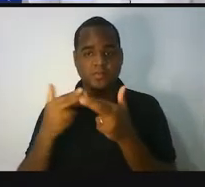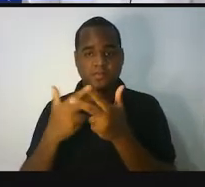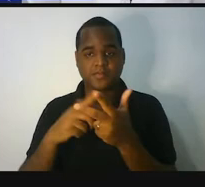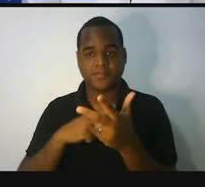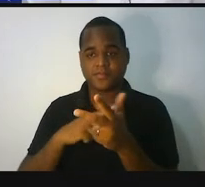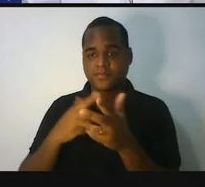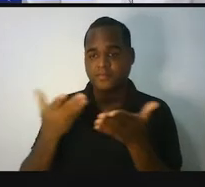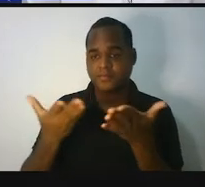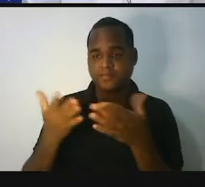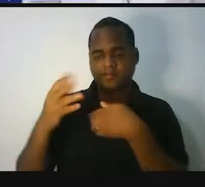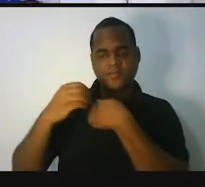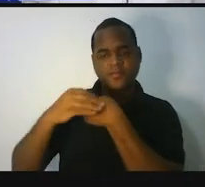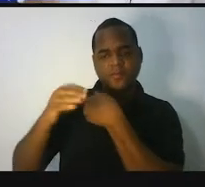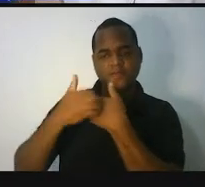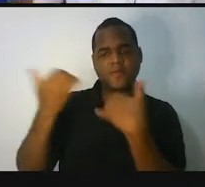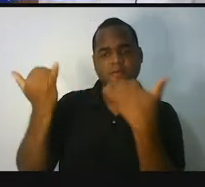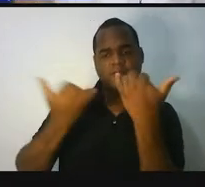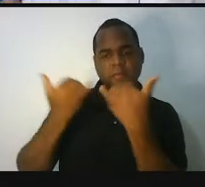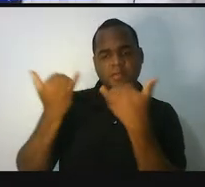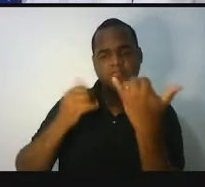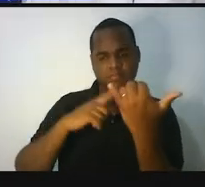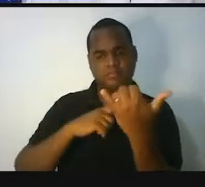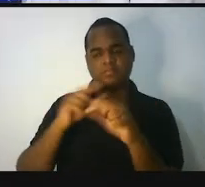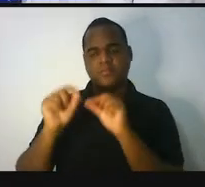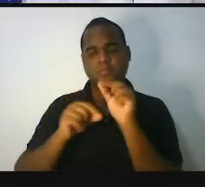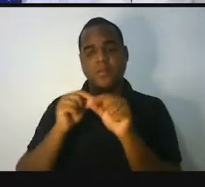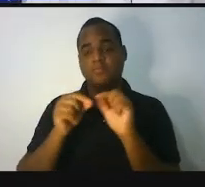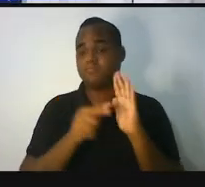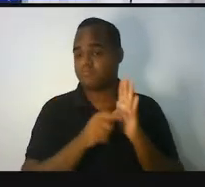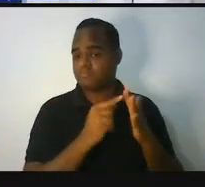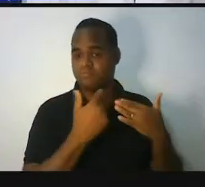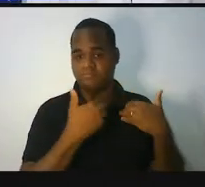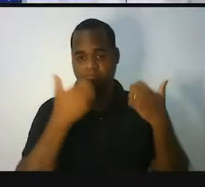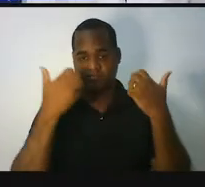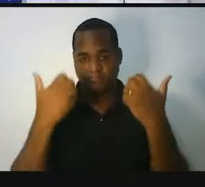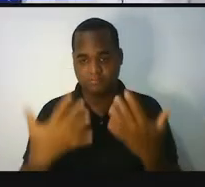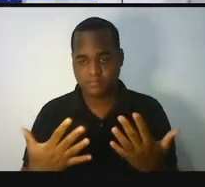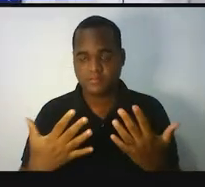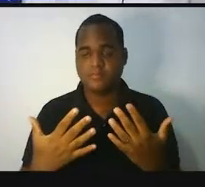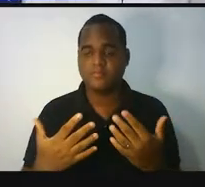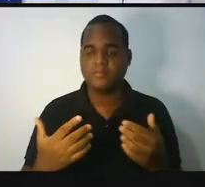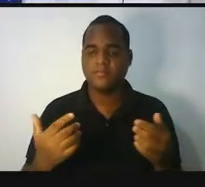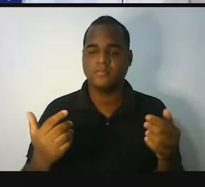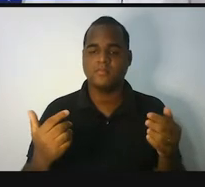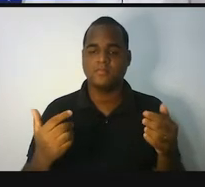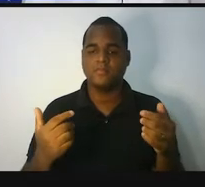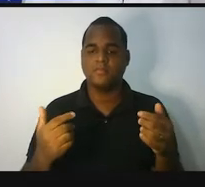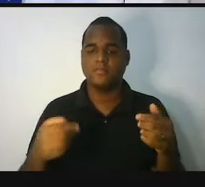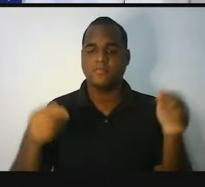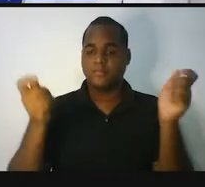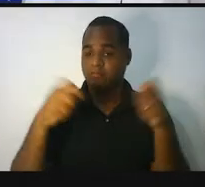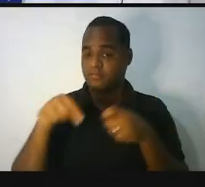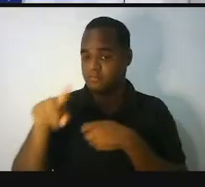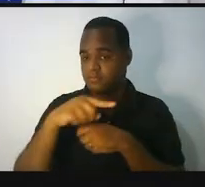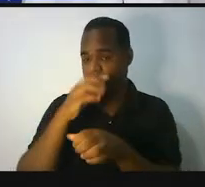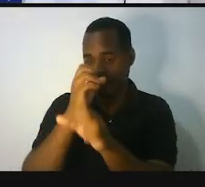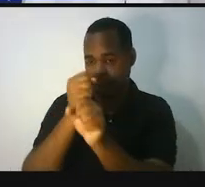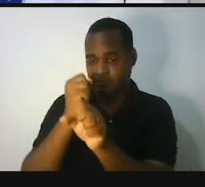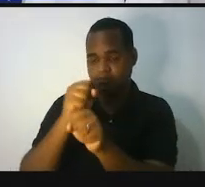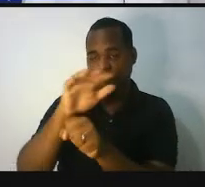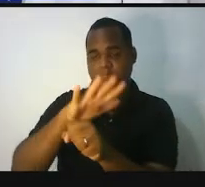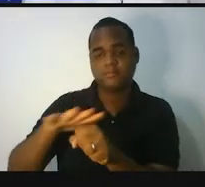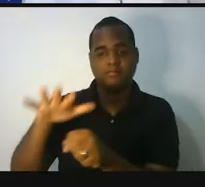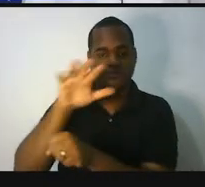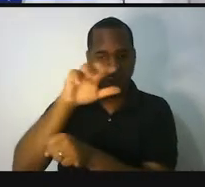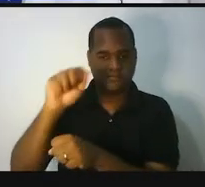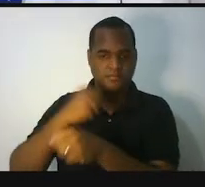informações até o momento? Desde a aula anterior, que a gente vem falando, que o total da população na África